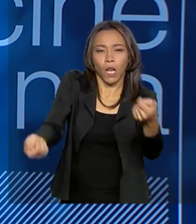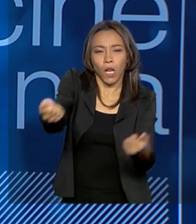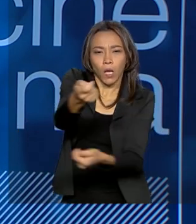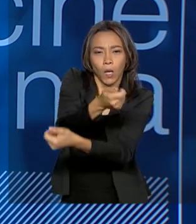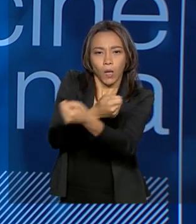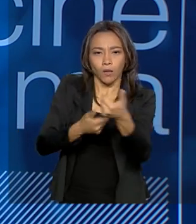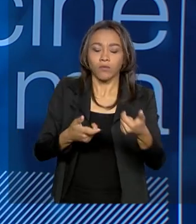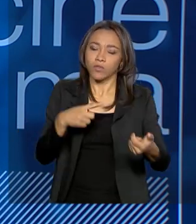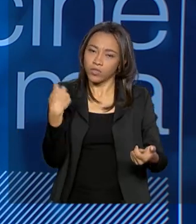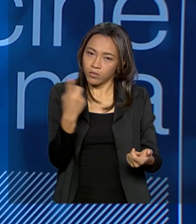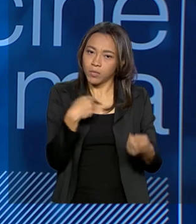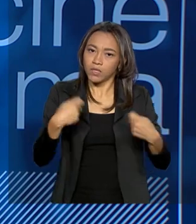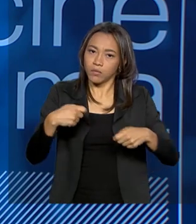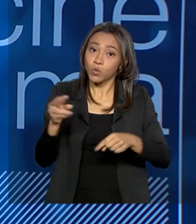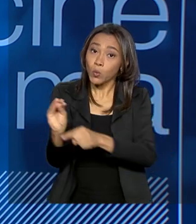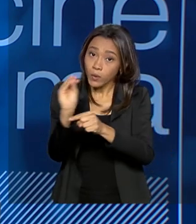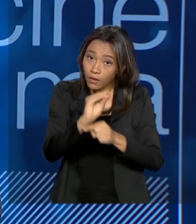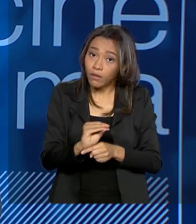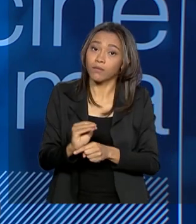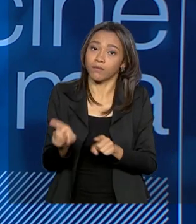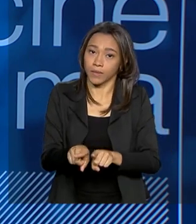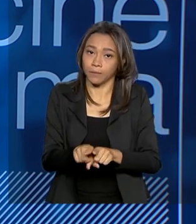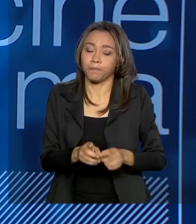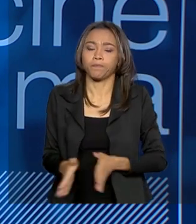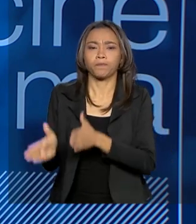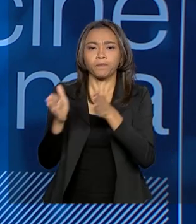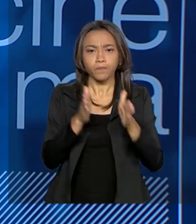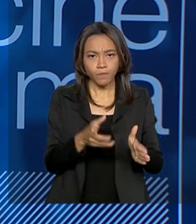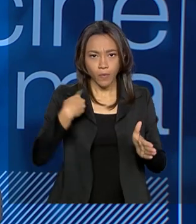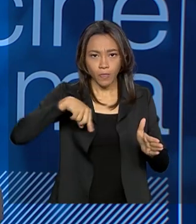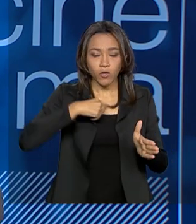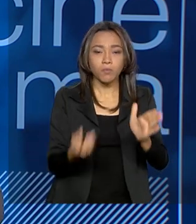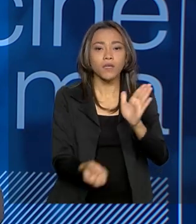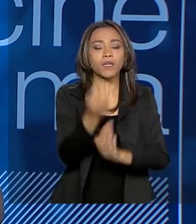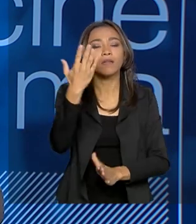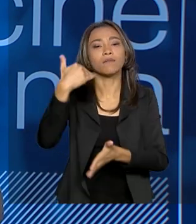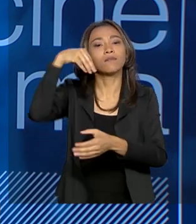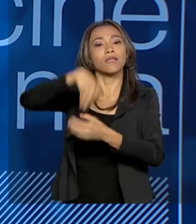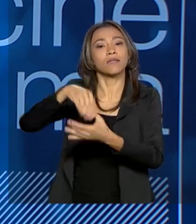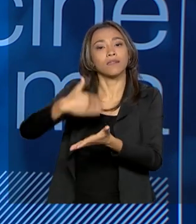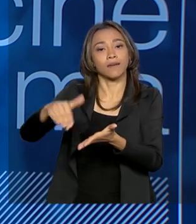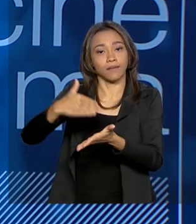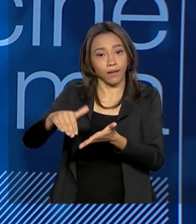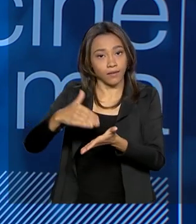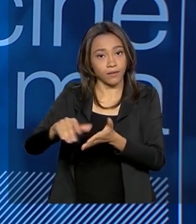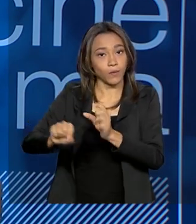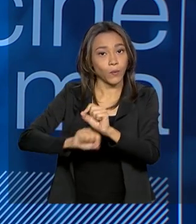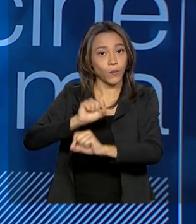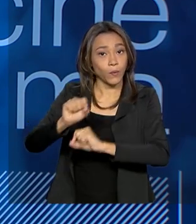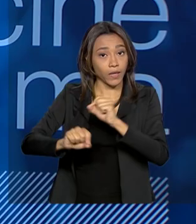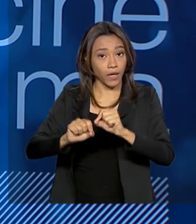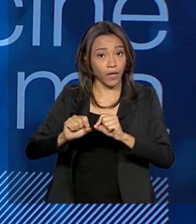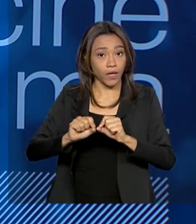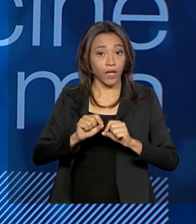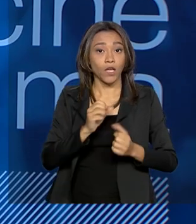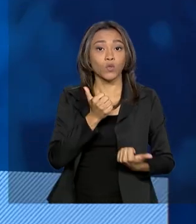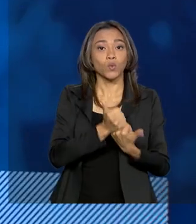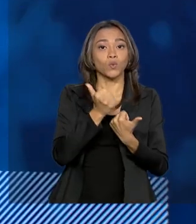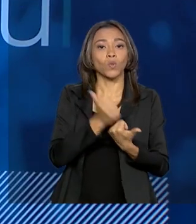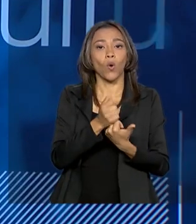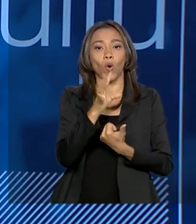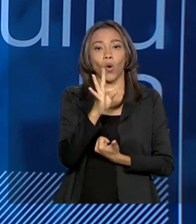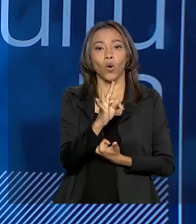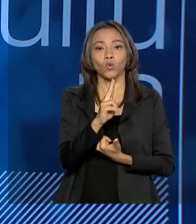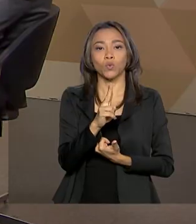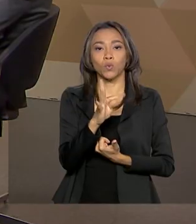cuidar deles. A gente está criando agora, junto à Secretaria de Infraestrutura, uma rede de tutores para as